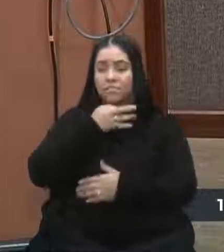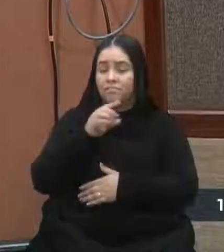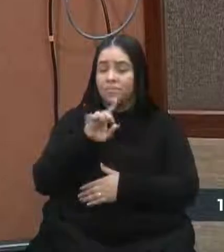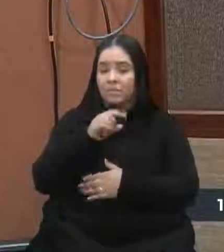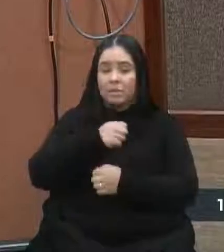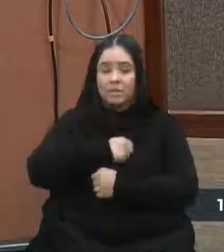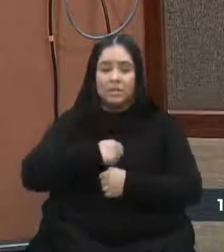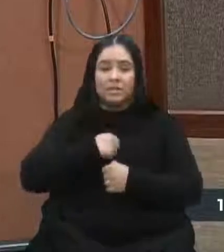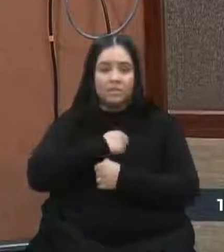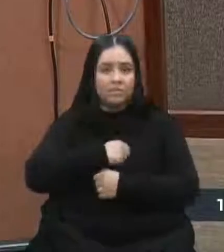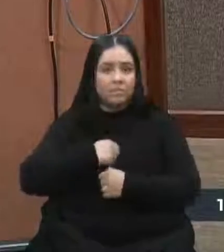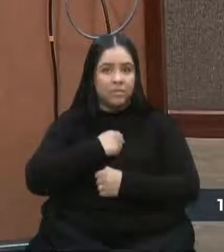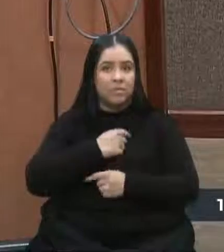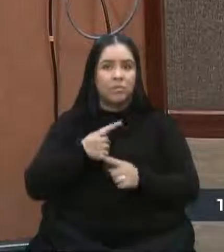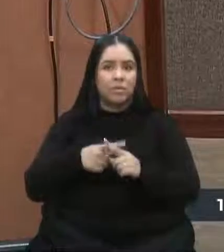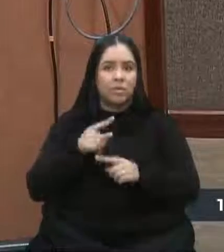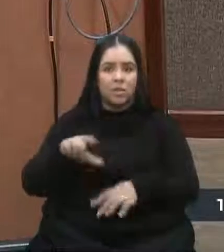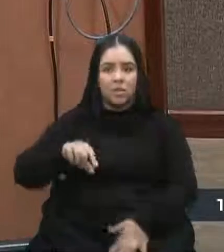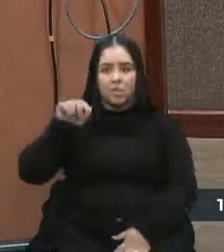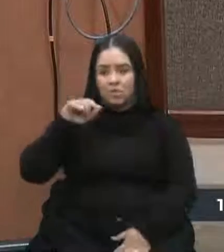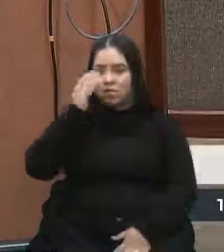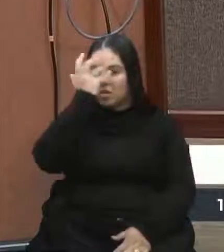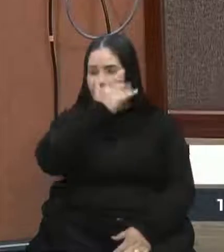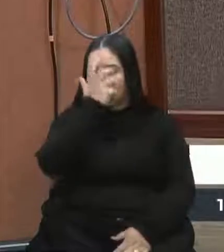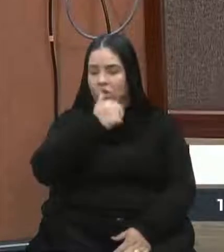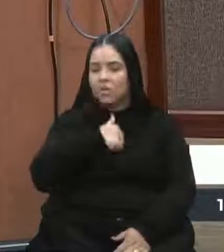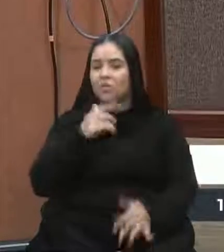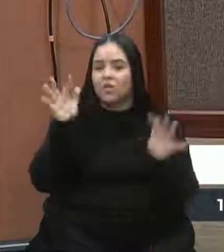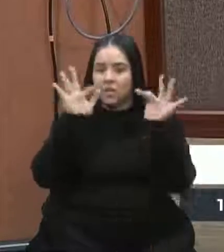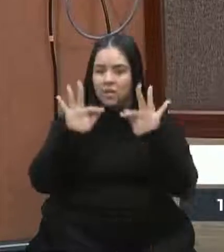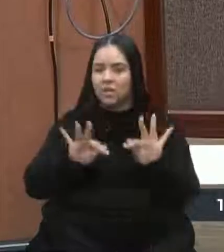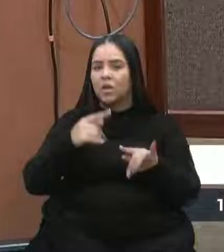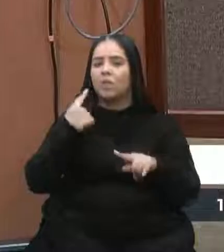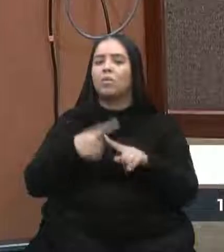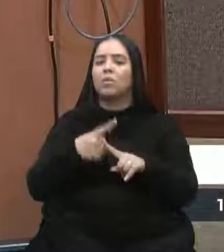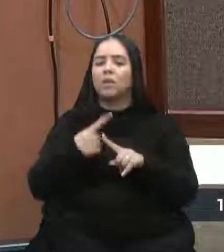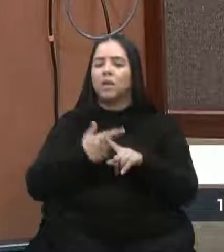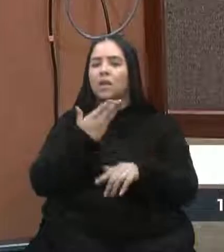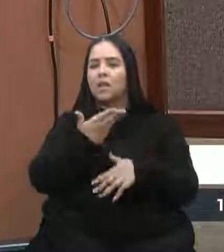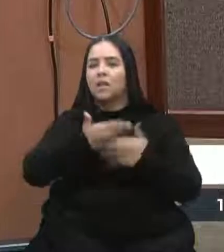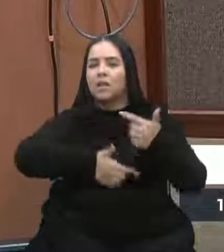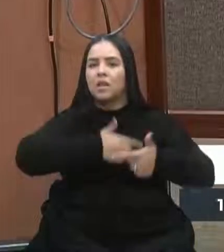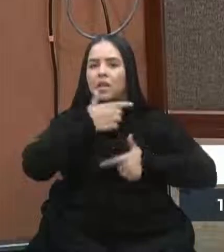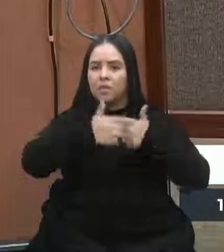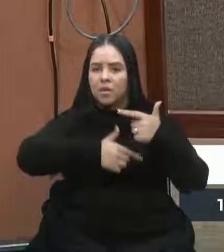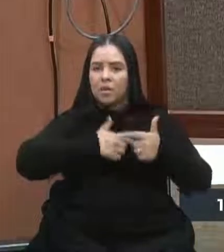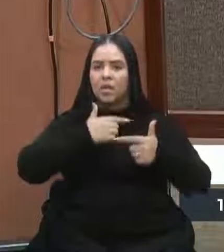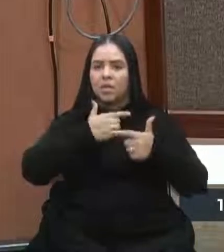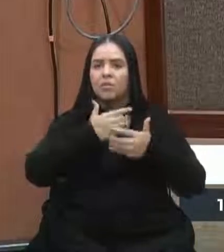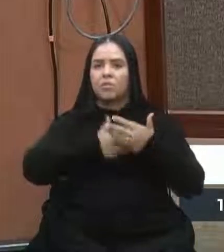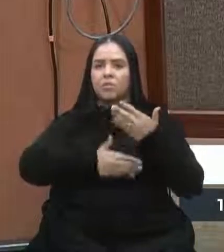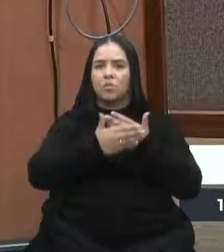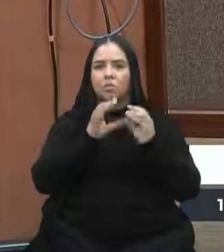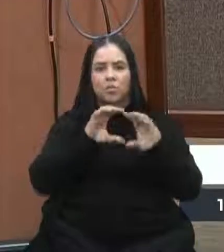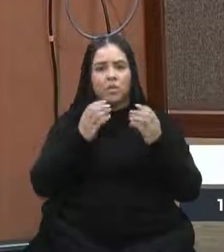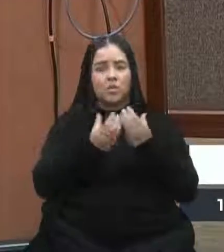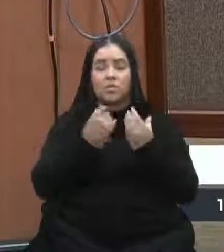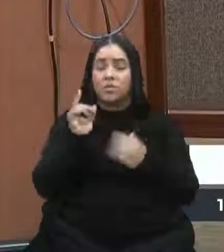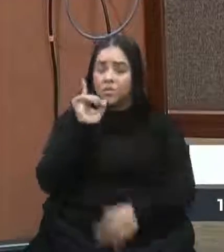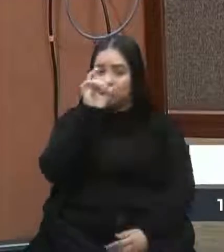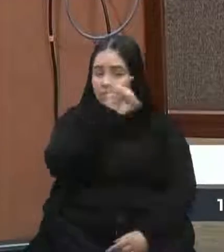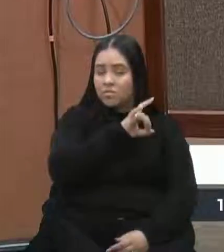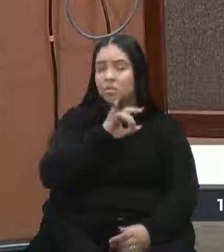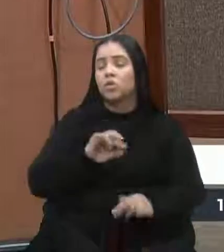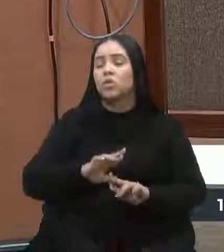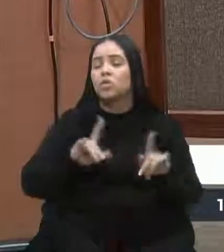o eleito foi o prefeito Adiló, e eu fico muito feliz porque ele tem trabalhado muito por isso, pela nossa comunidade. Com muita dificuldade, muito